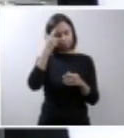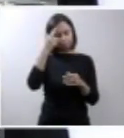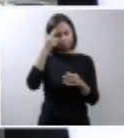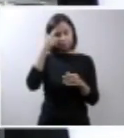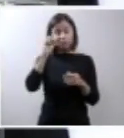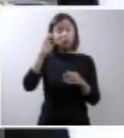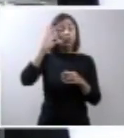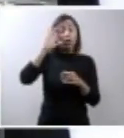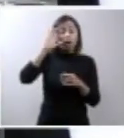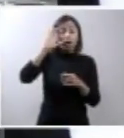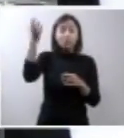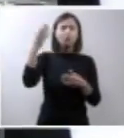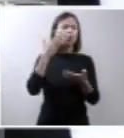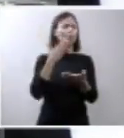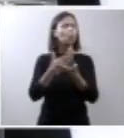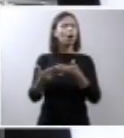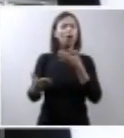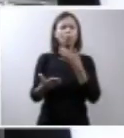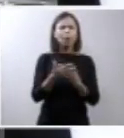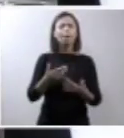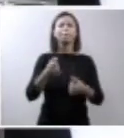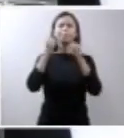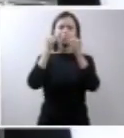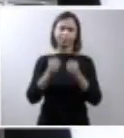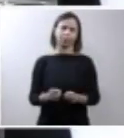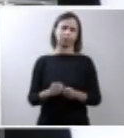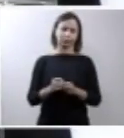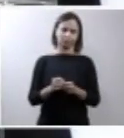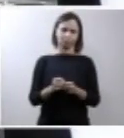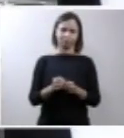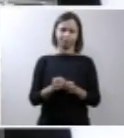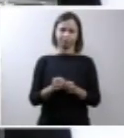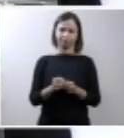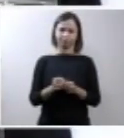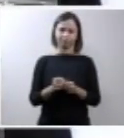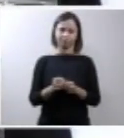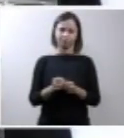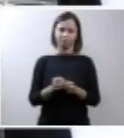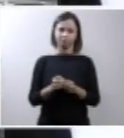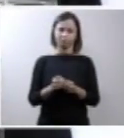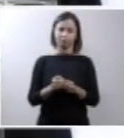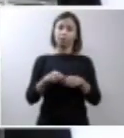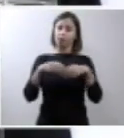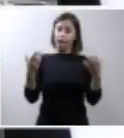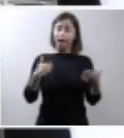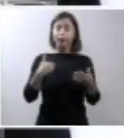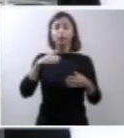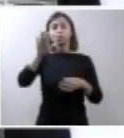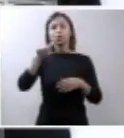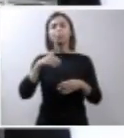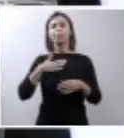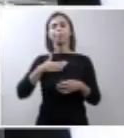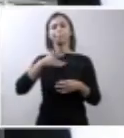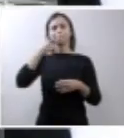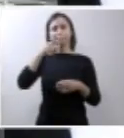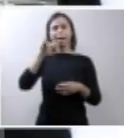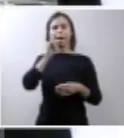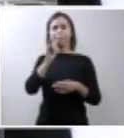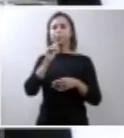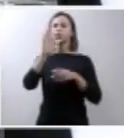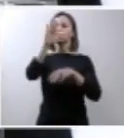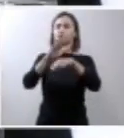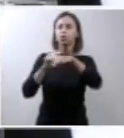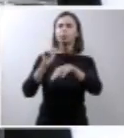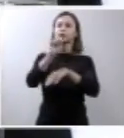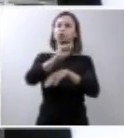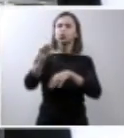vocês quiserem tomar, vocês tomem. Então, a gente foi para casa, e ela chorando. E eu chamei minha mãe, chamei o pai dela, chamei a minha família, enfim.